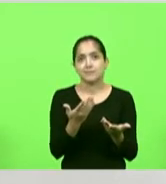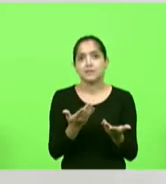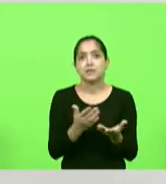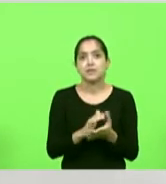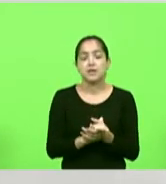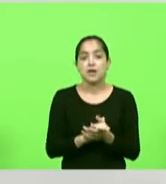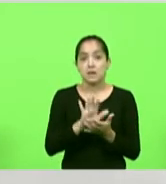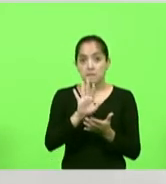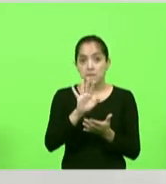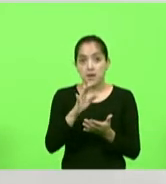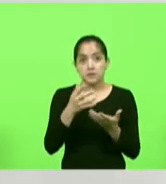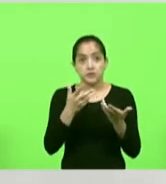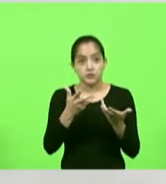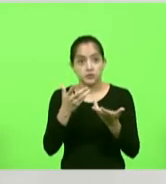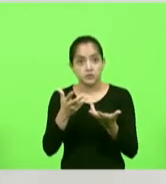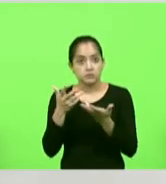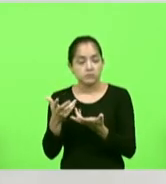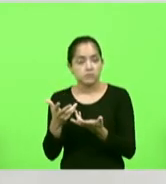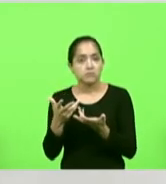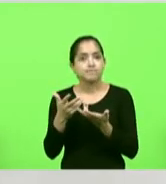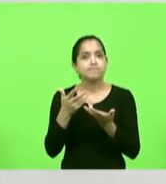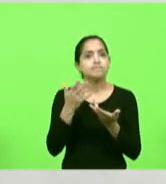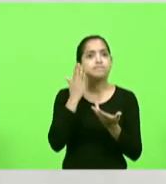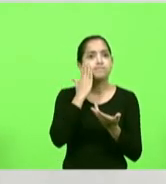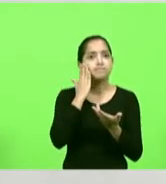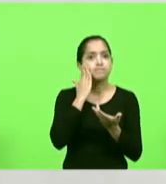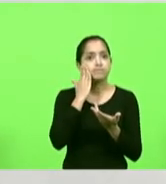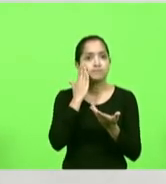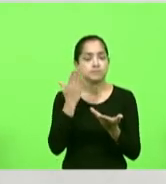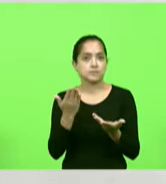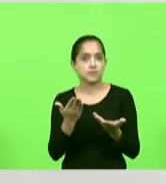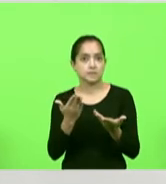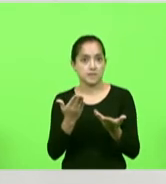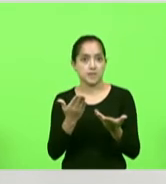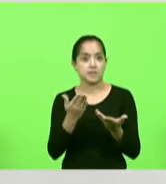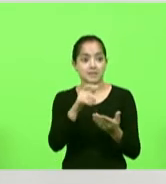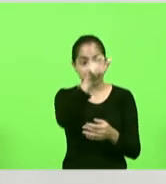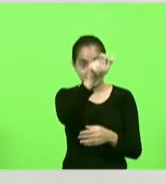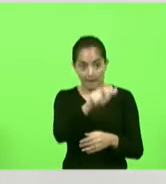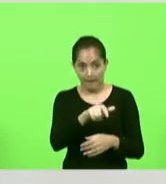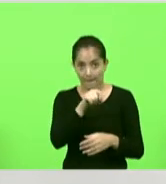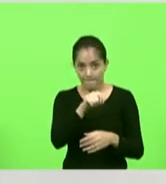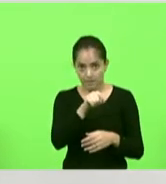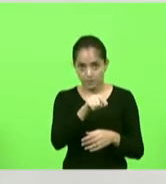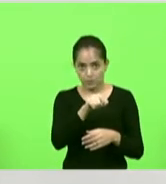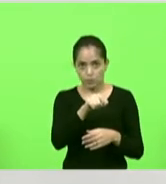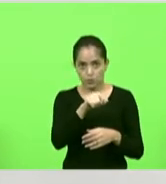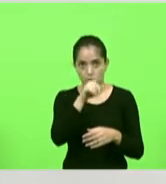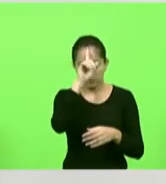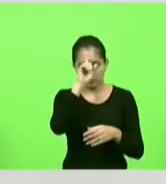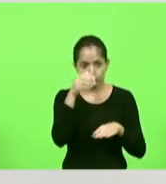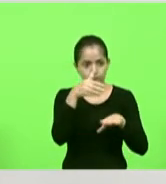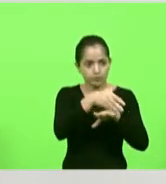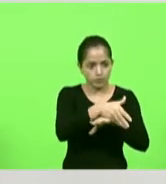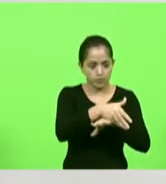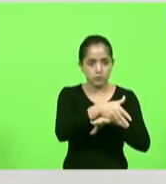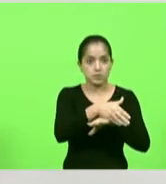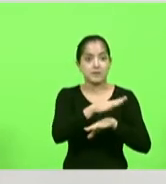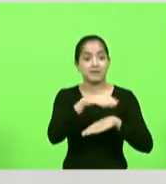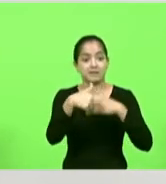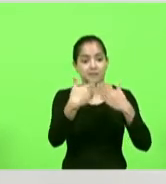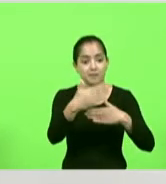A nossa intenção é saber se o paciente que estava ali e que morreu